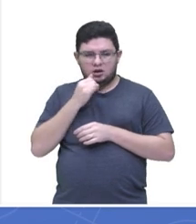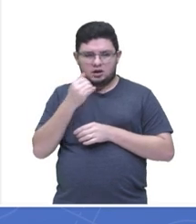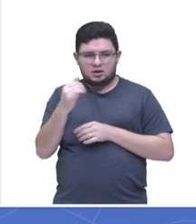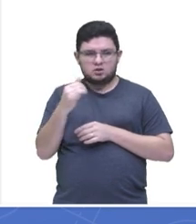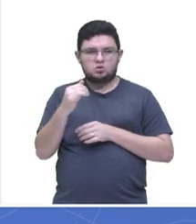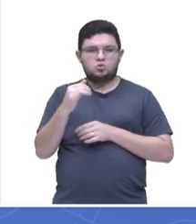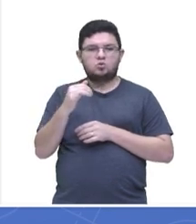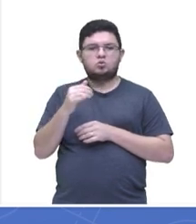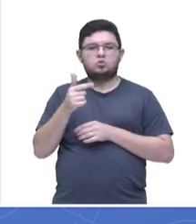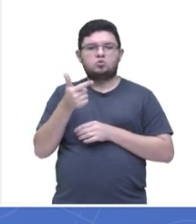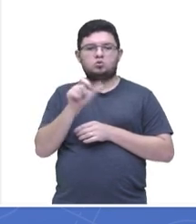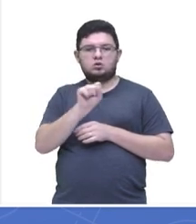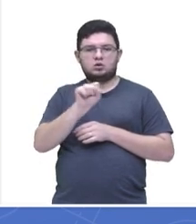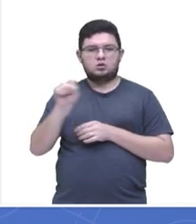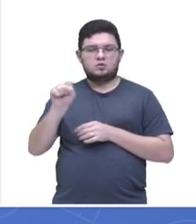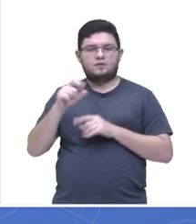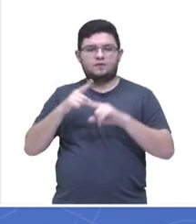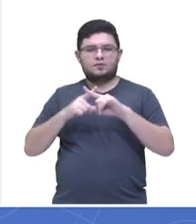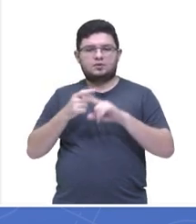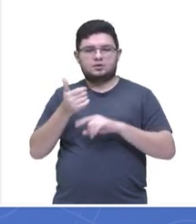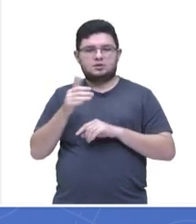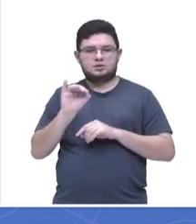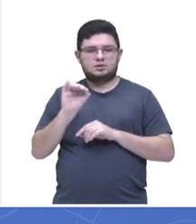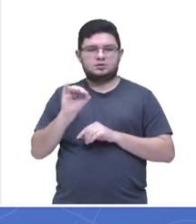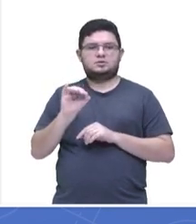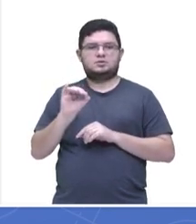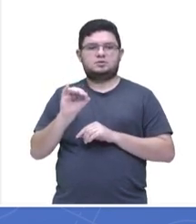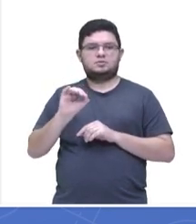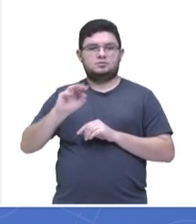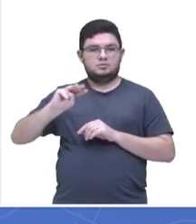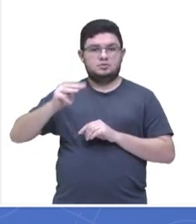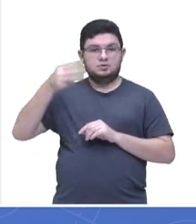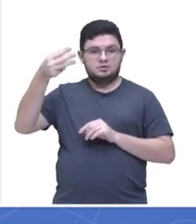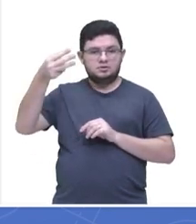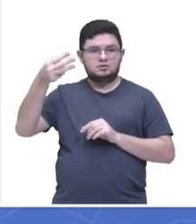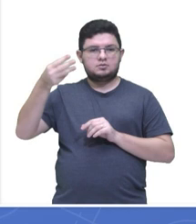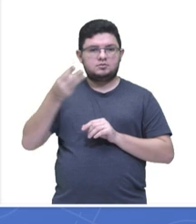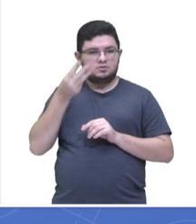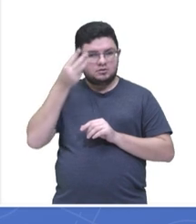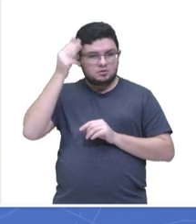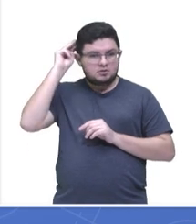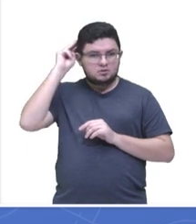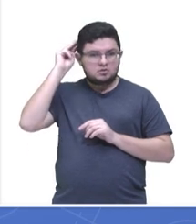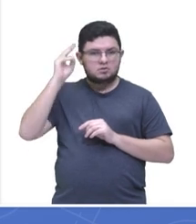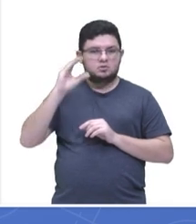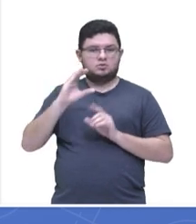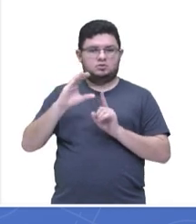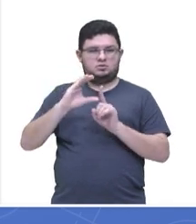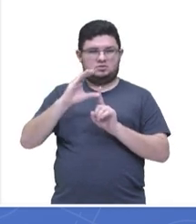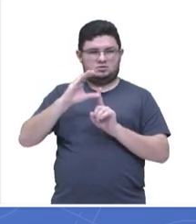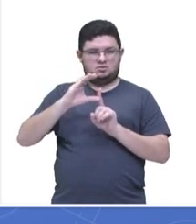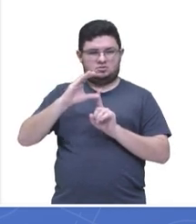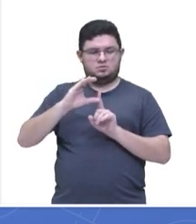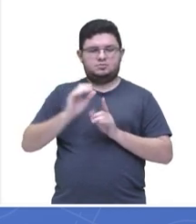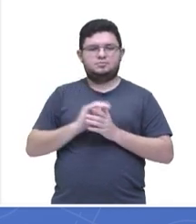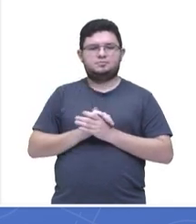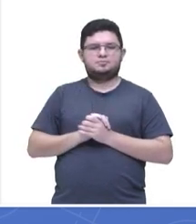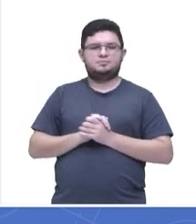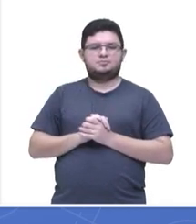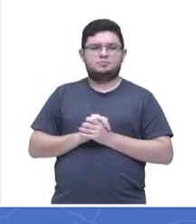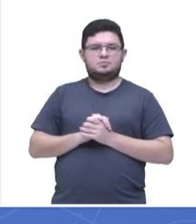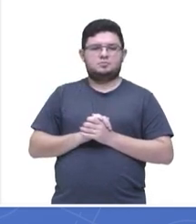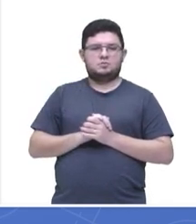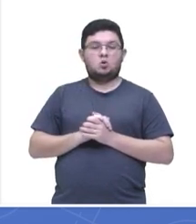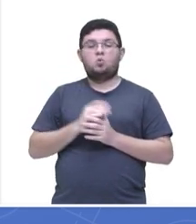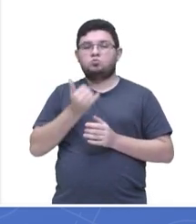vezes 10 elevado à terceira, 288 vezes 10 elevado à terceira Newton por Cólume.